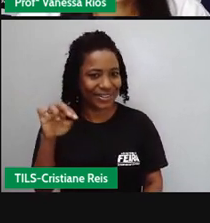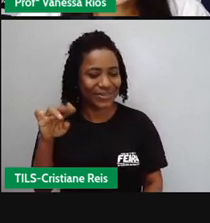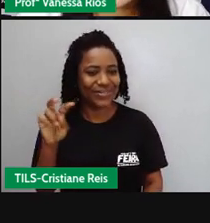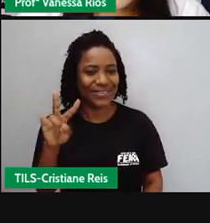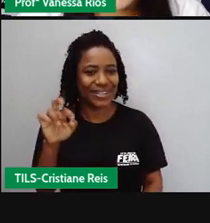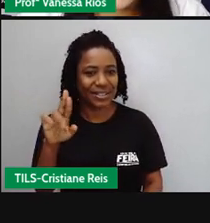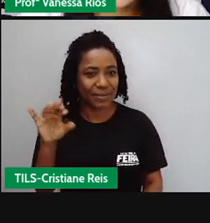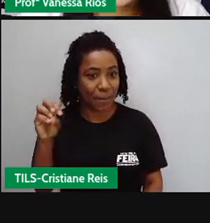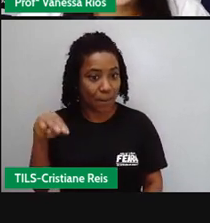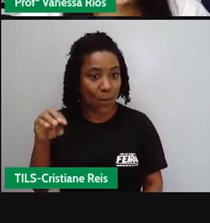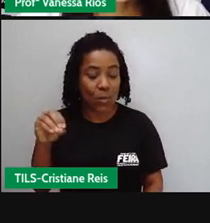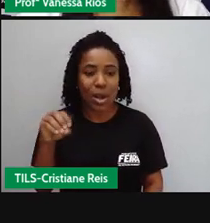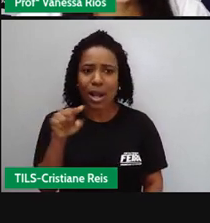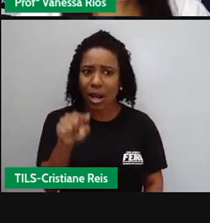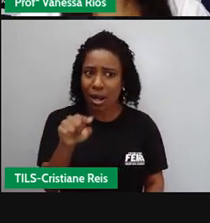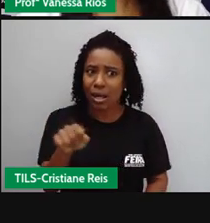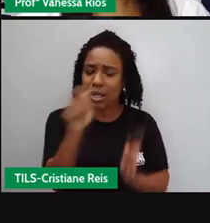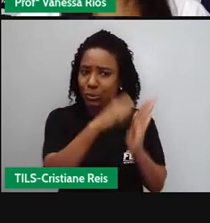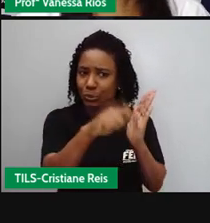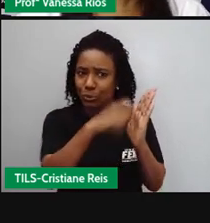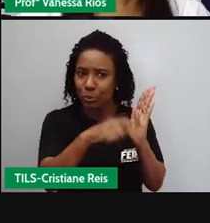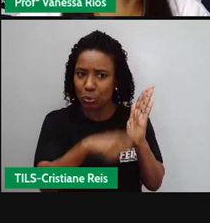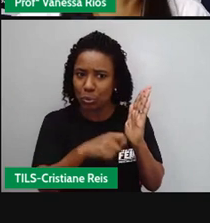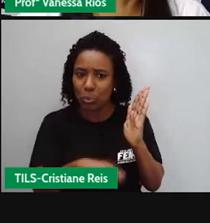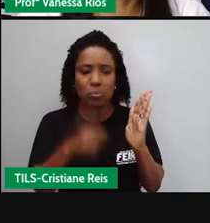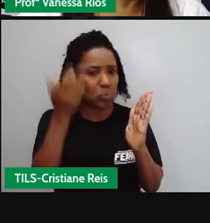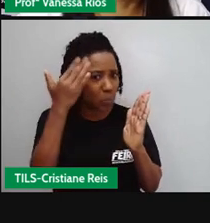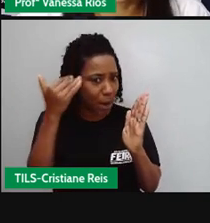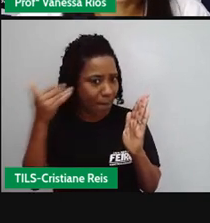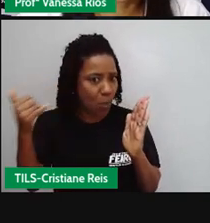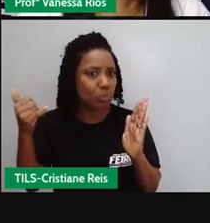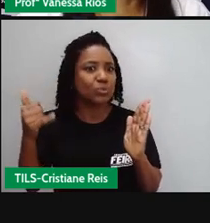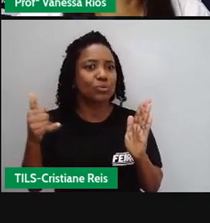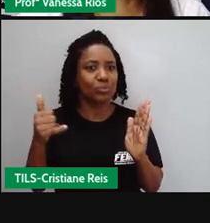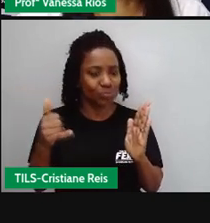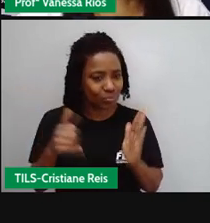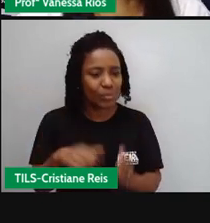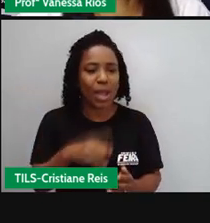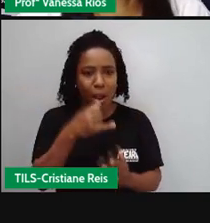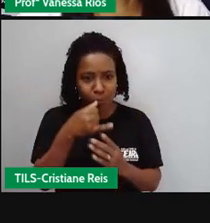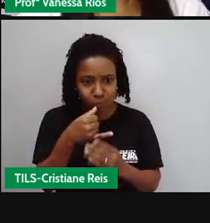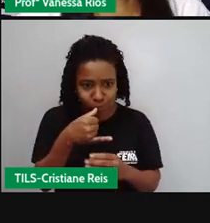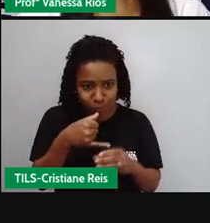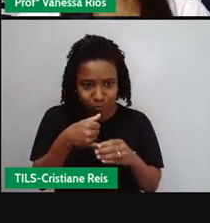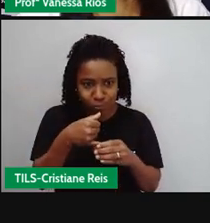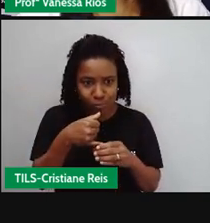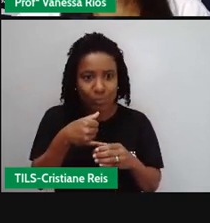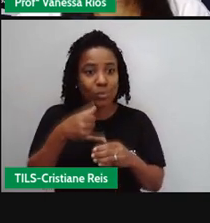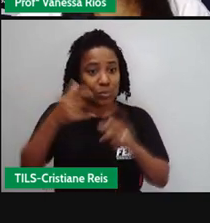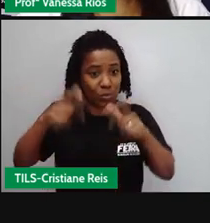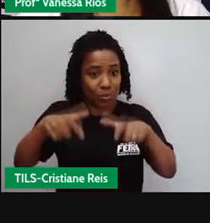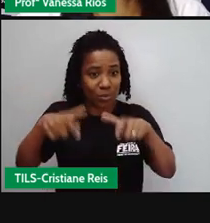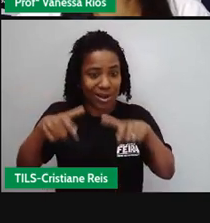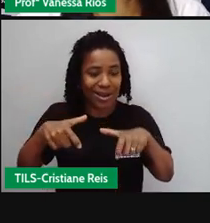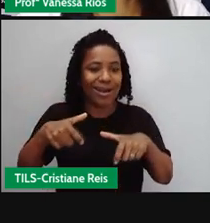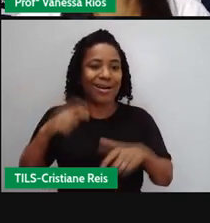famosas crônicas. Normalmente, se utilizando do humor, seus textos curtos trazem histórias que versam sobre